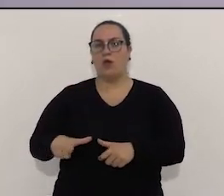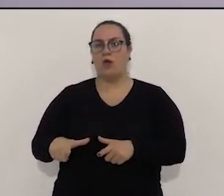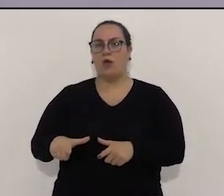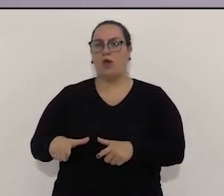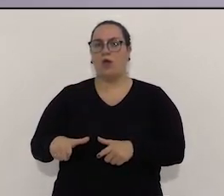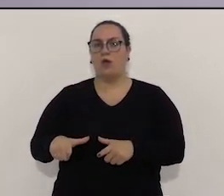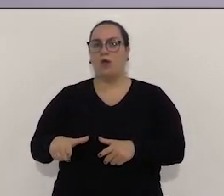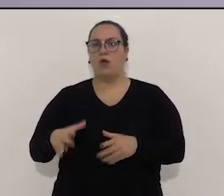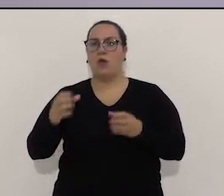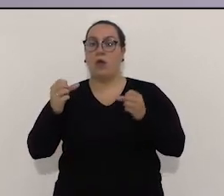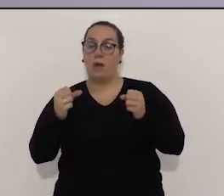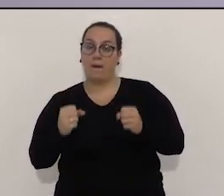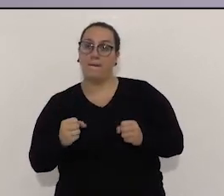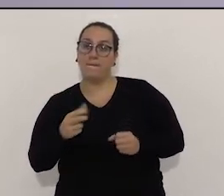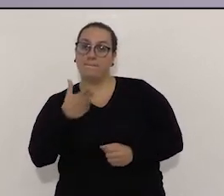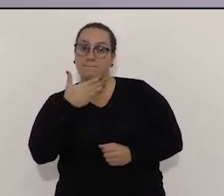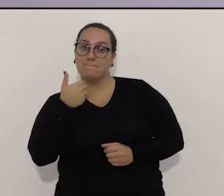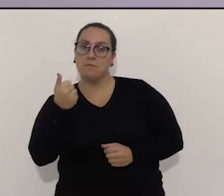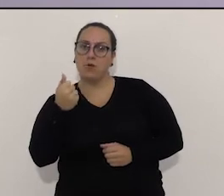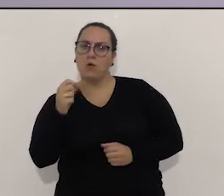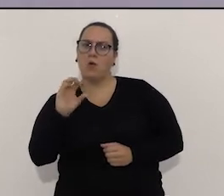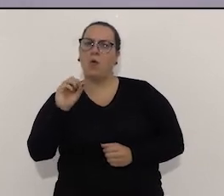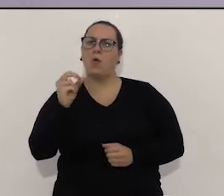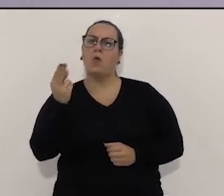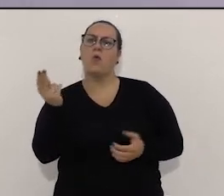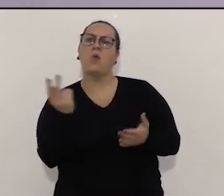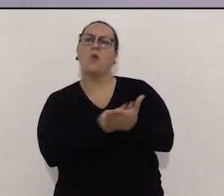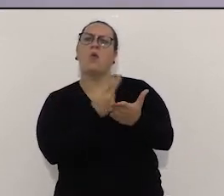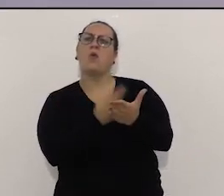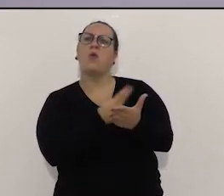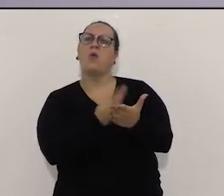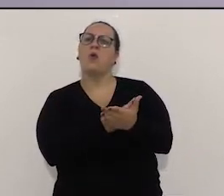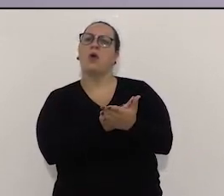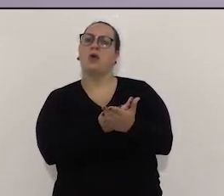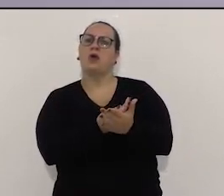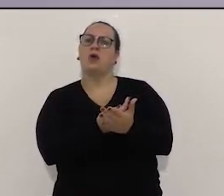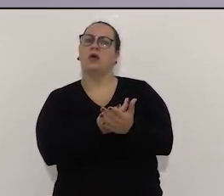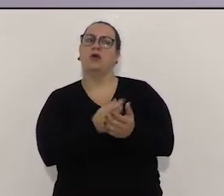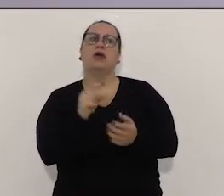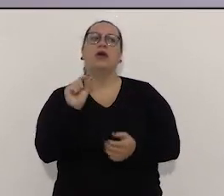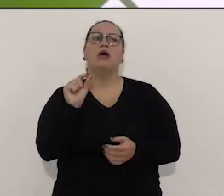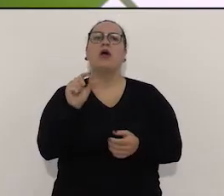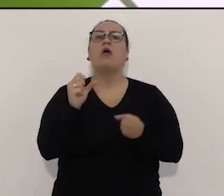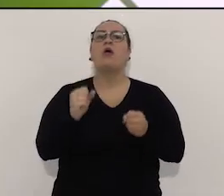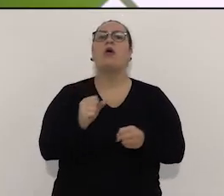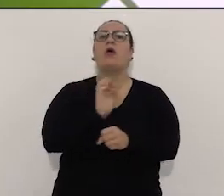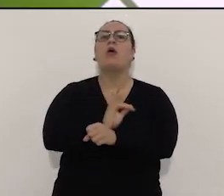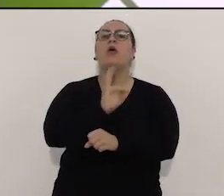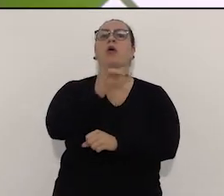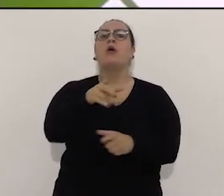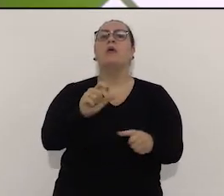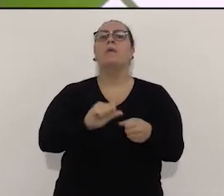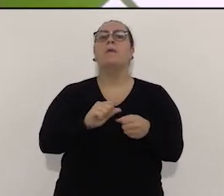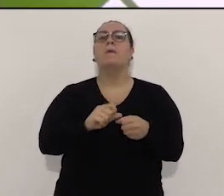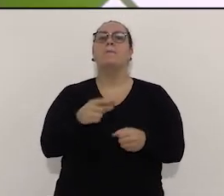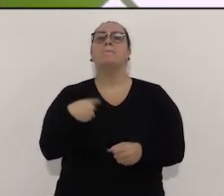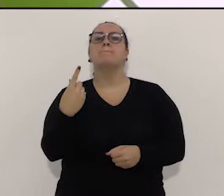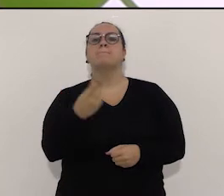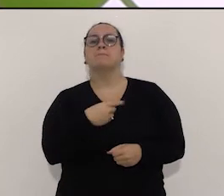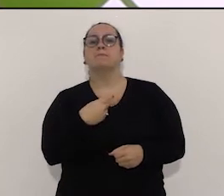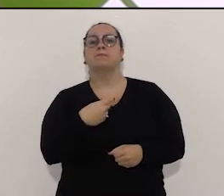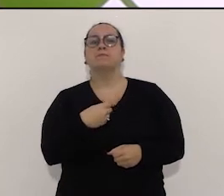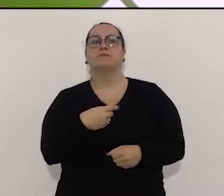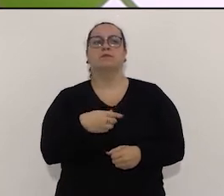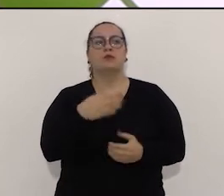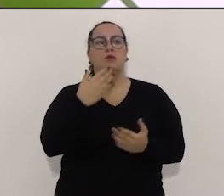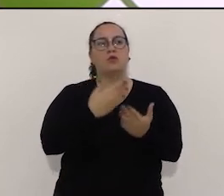é adequado, é de mais, é de menos. E o que essa classe pode esperar da sua gestão? Então, o estudo que a gente tem levantado